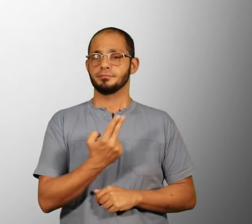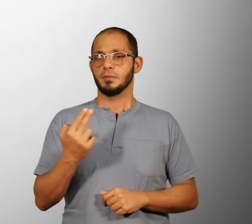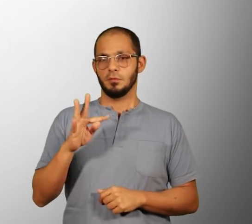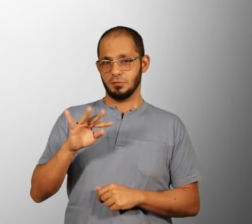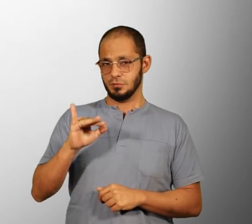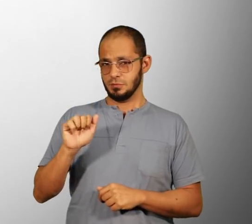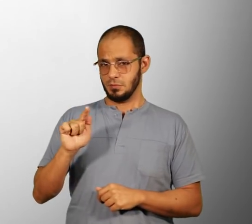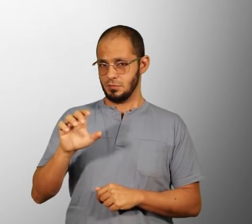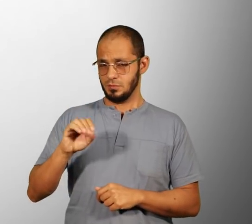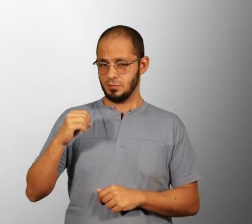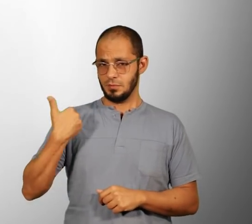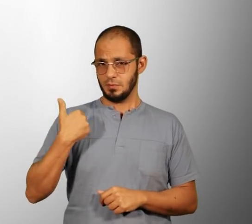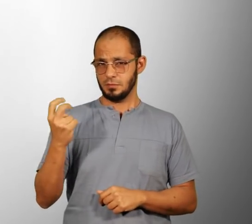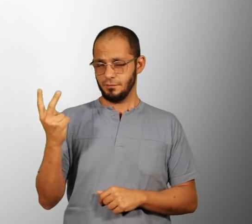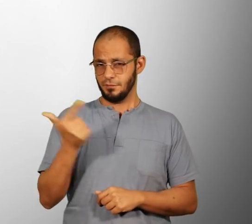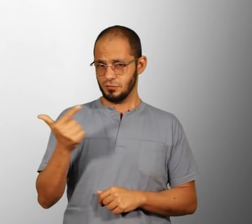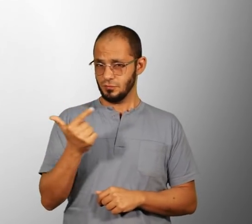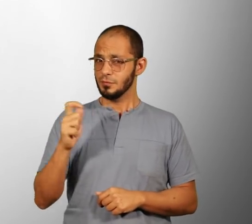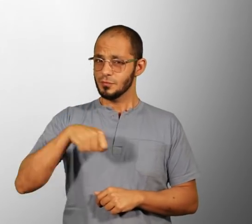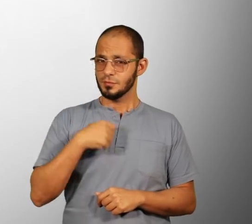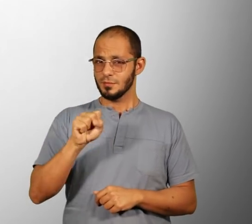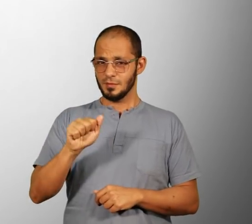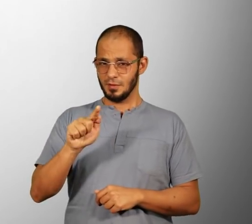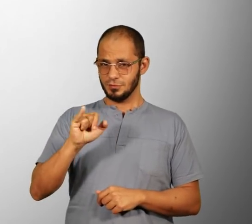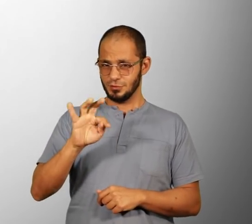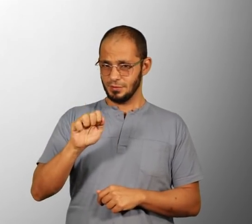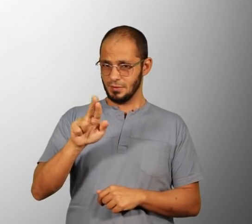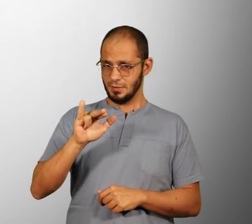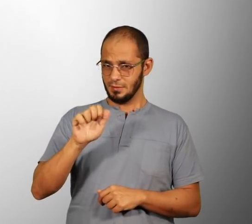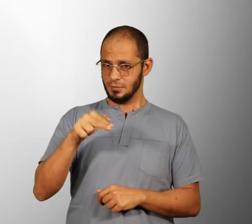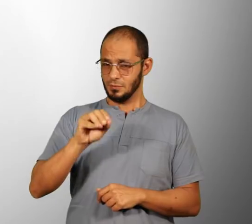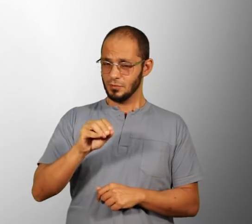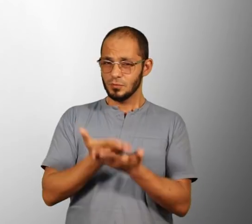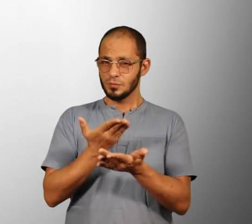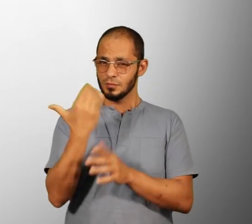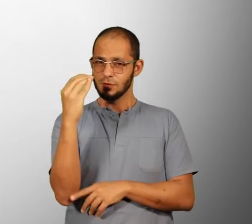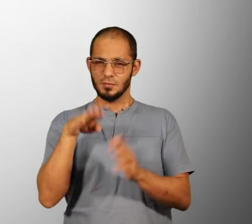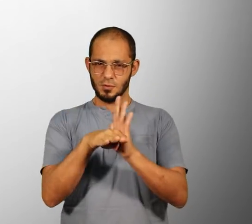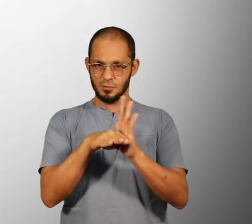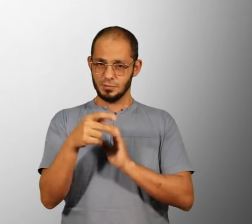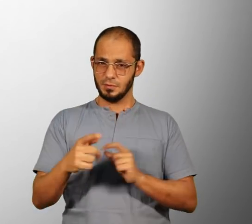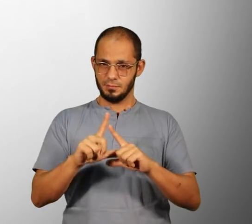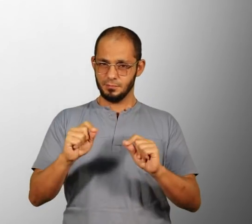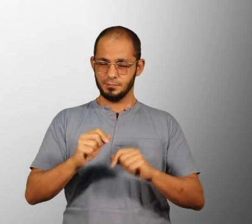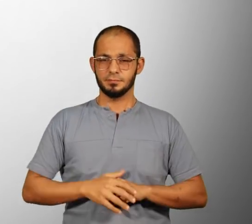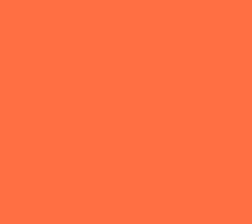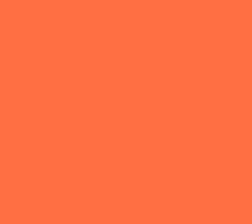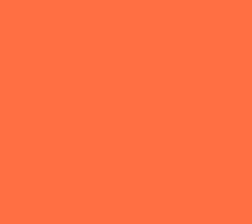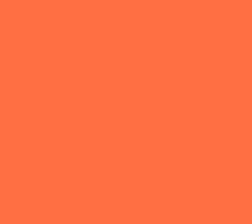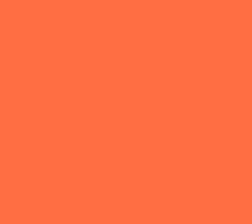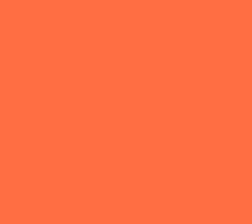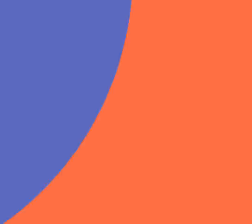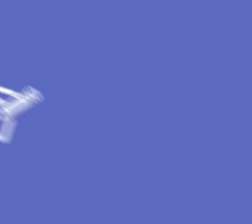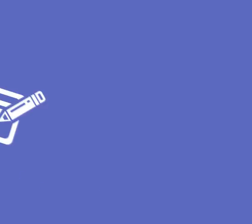O meu nome é Thiago, tenho 22 anos, sou claramente sagitariano e curso Ciências Biológicas aqui na FJF.